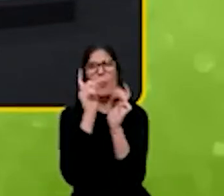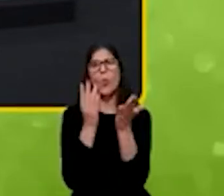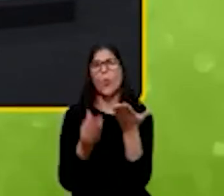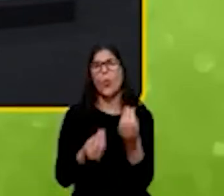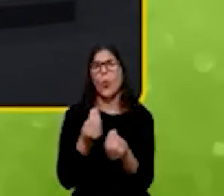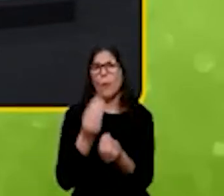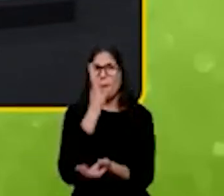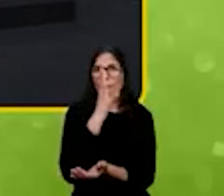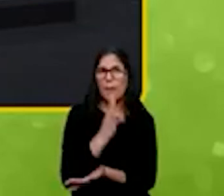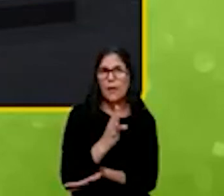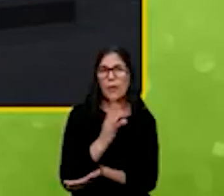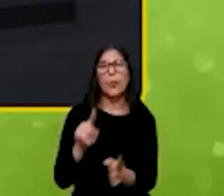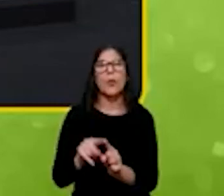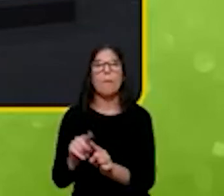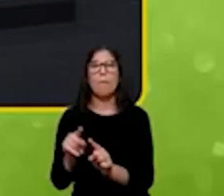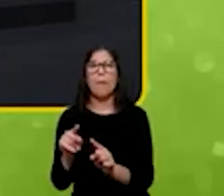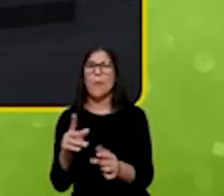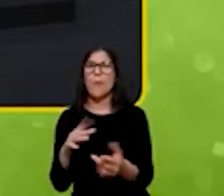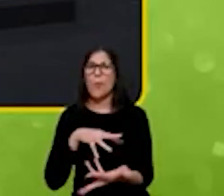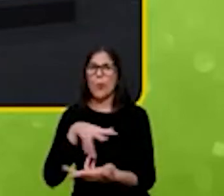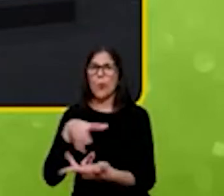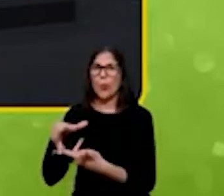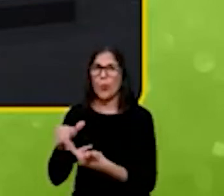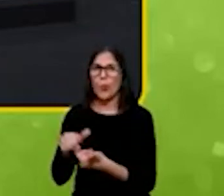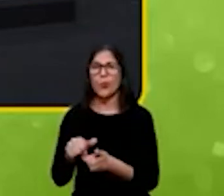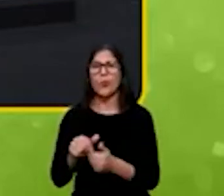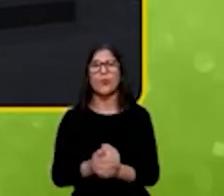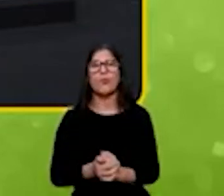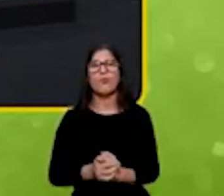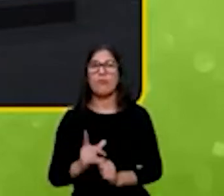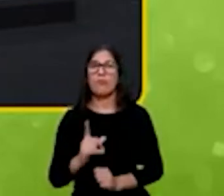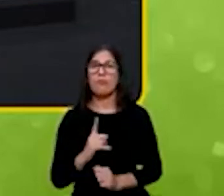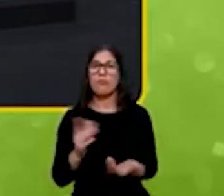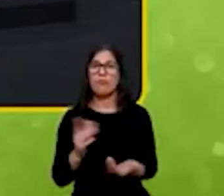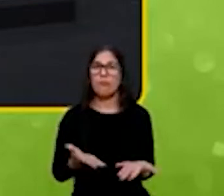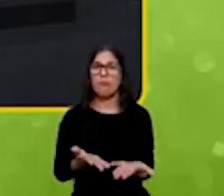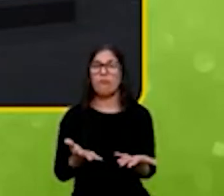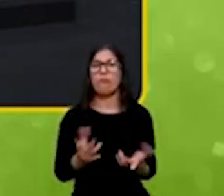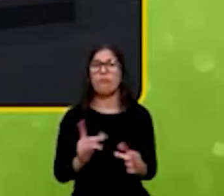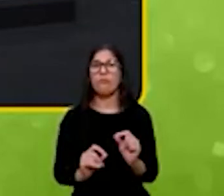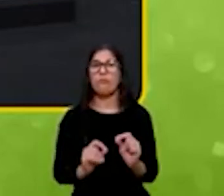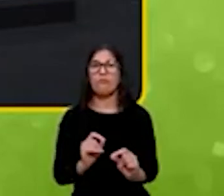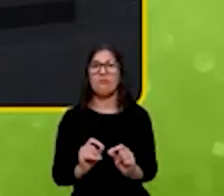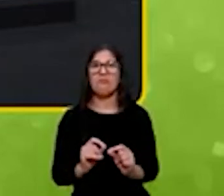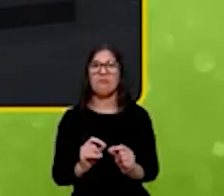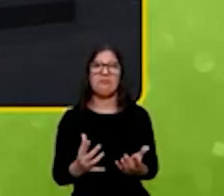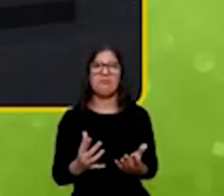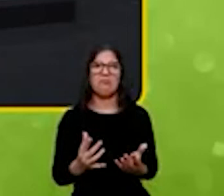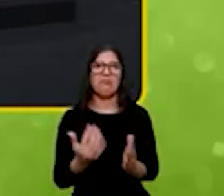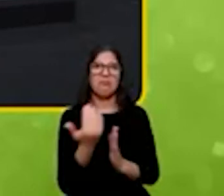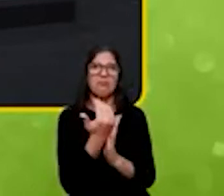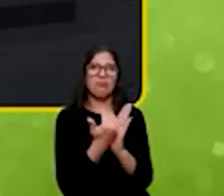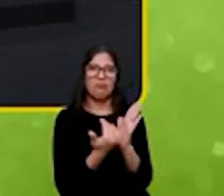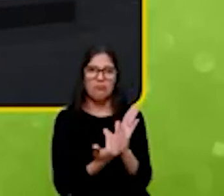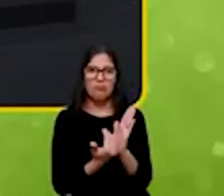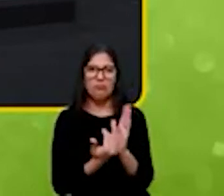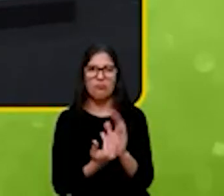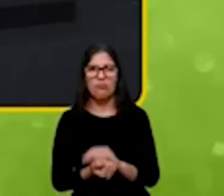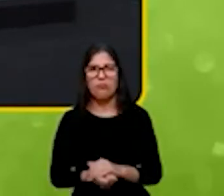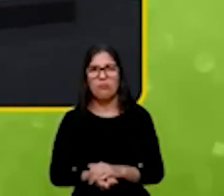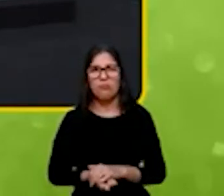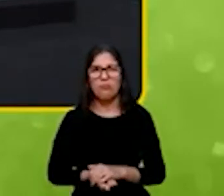Brasil do planeta eu vou fazer aqui acho que um sumário para a gente partir